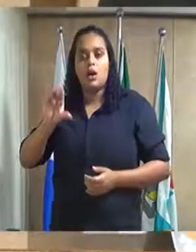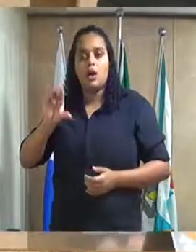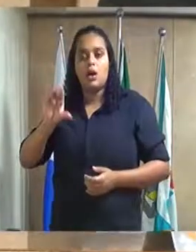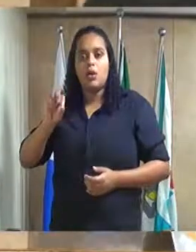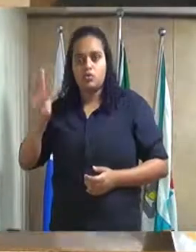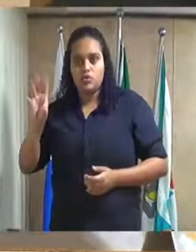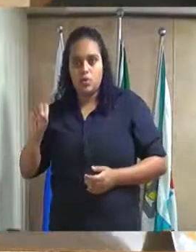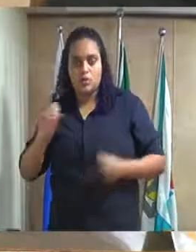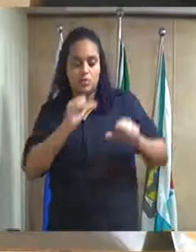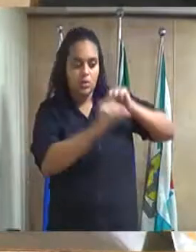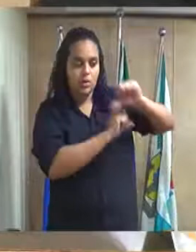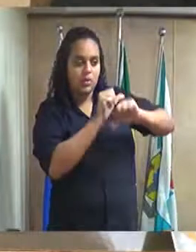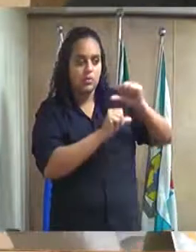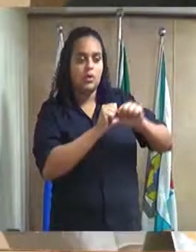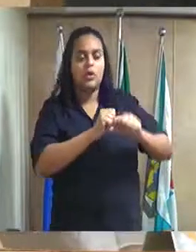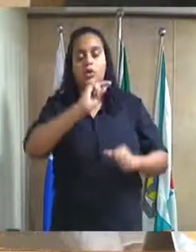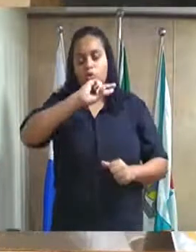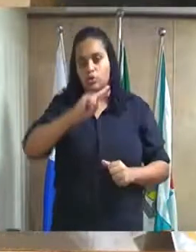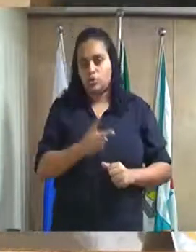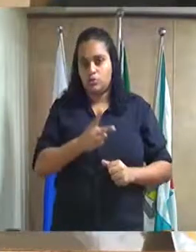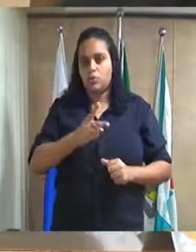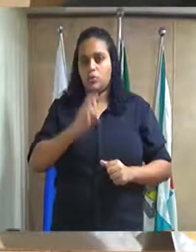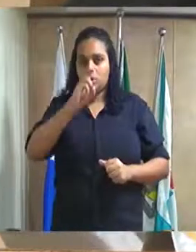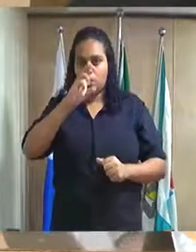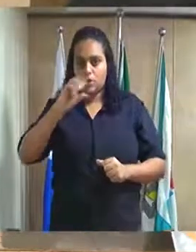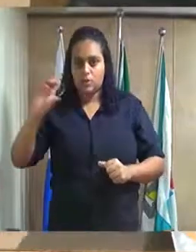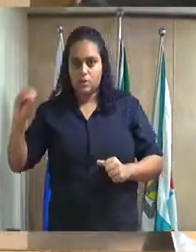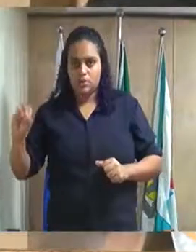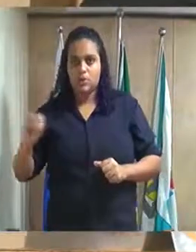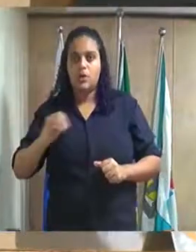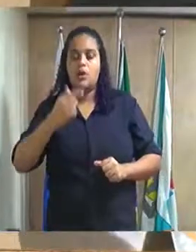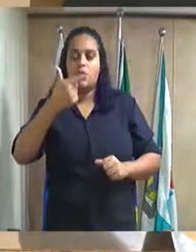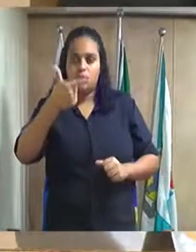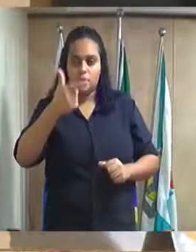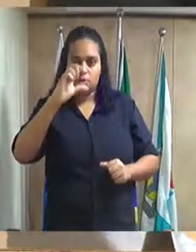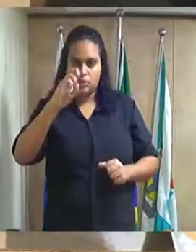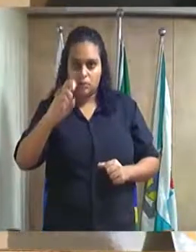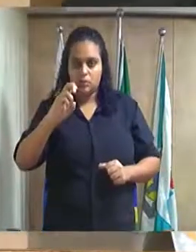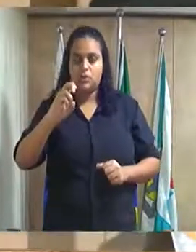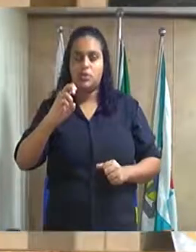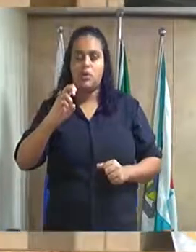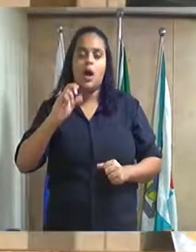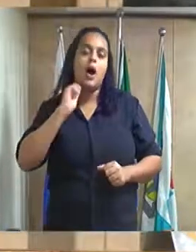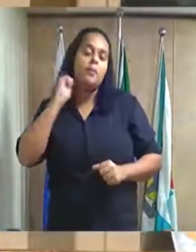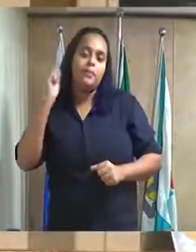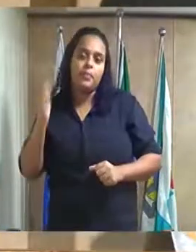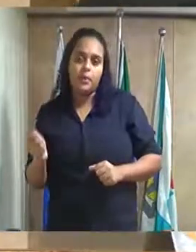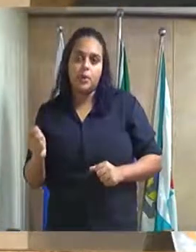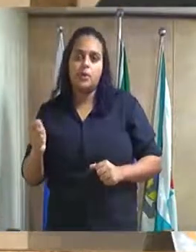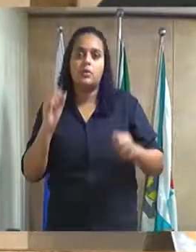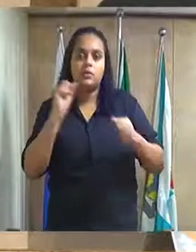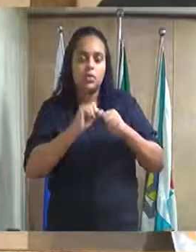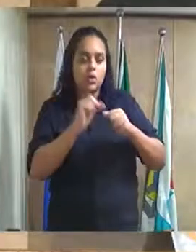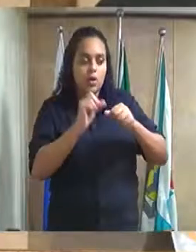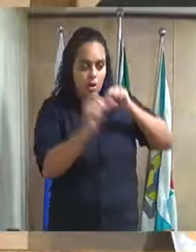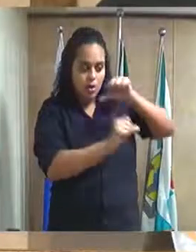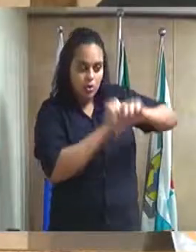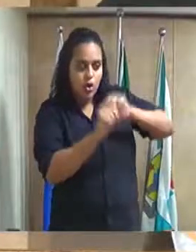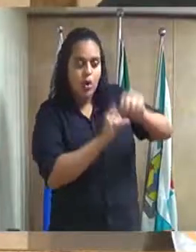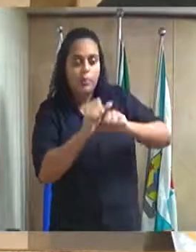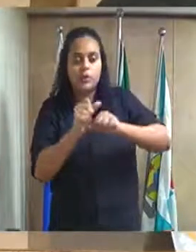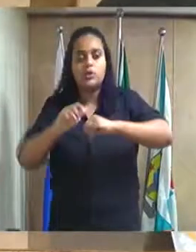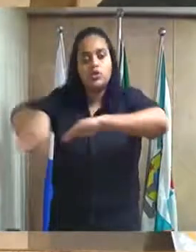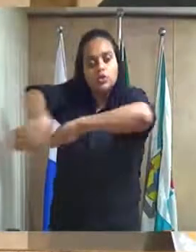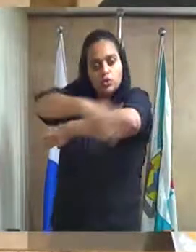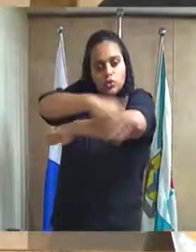alterando a lei número 2.505, de 25 de abril de 2013, que trata da mudança de nome de ruas